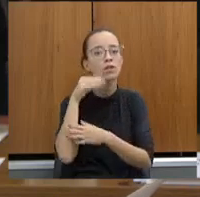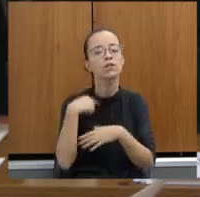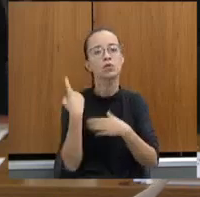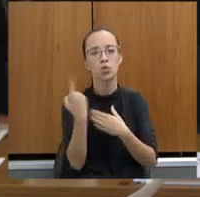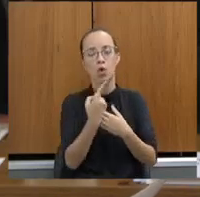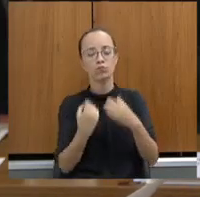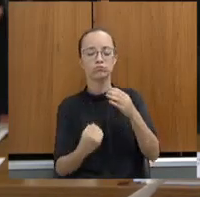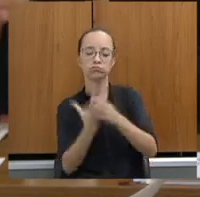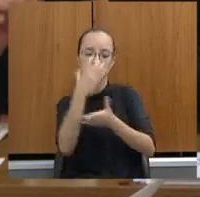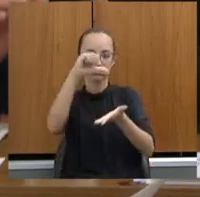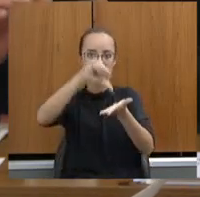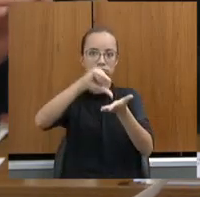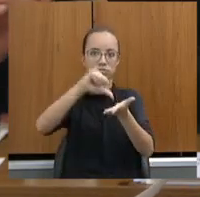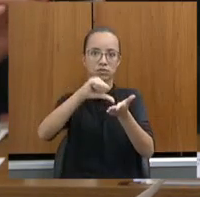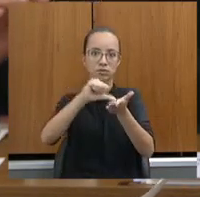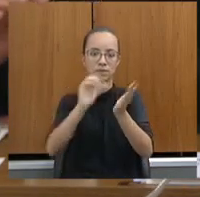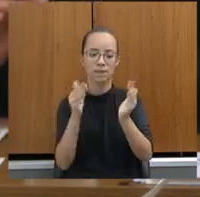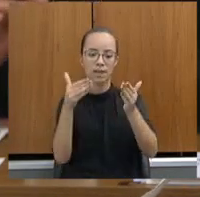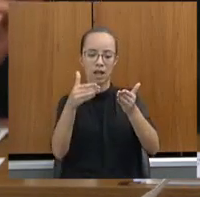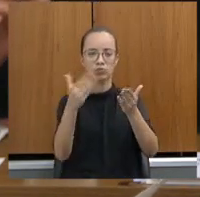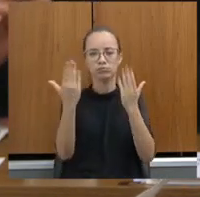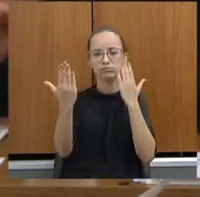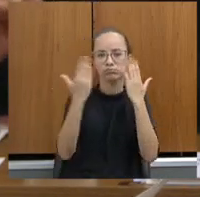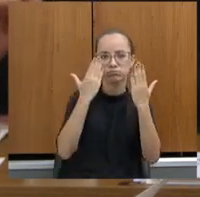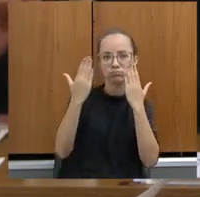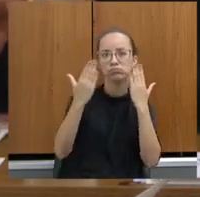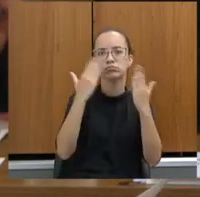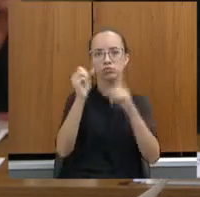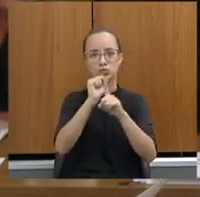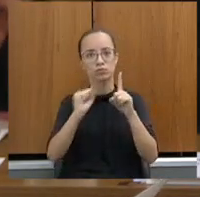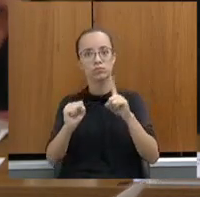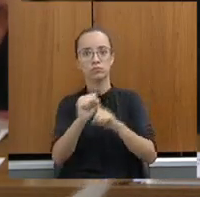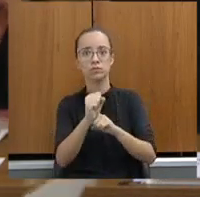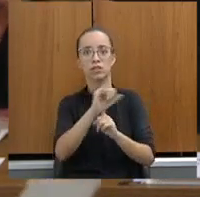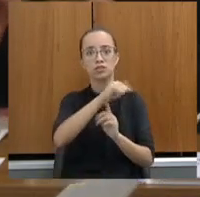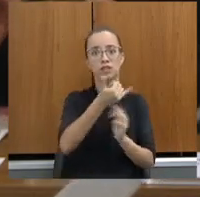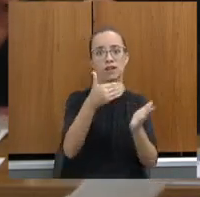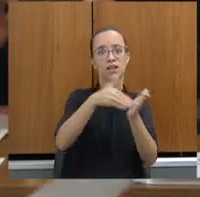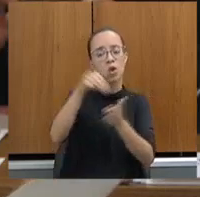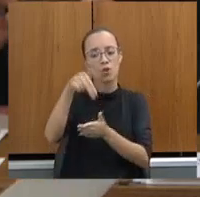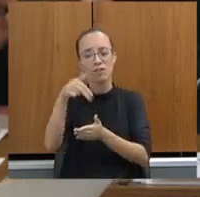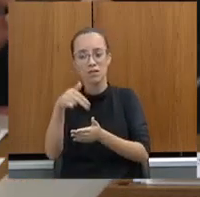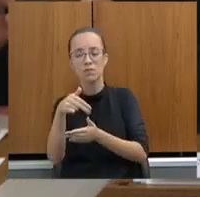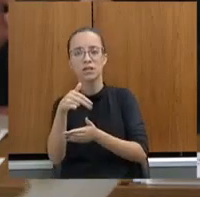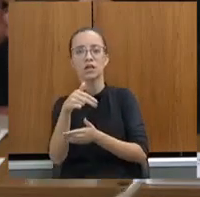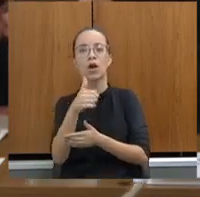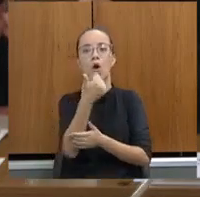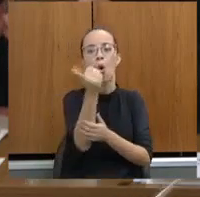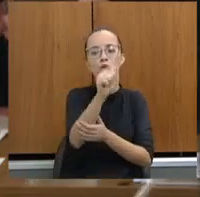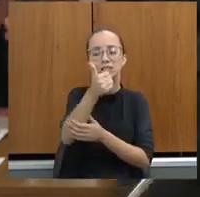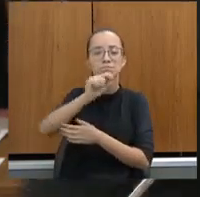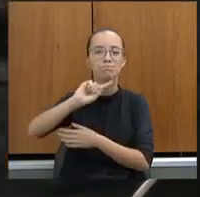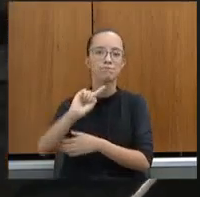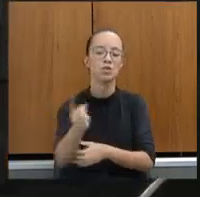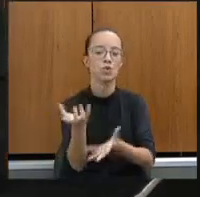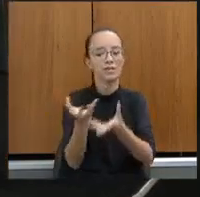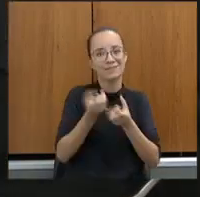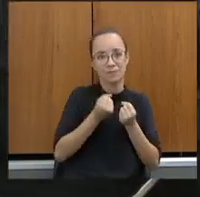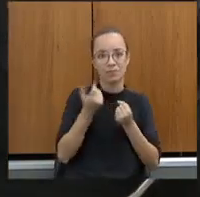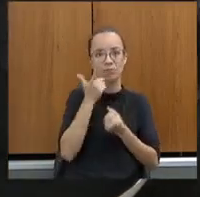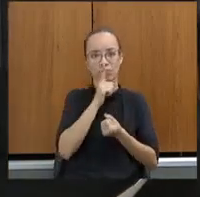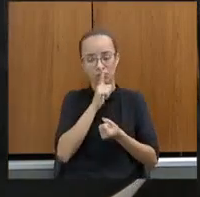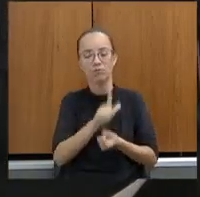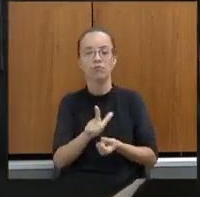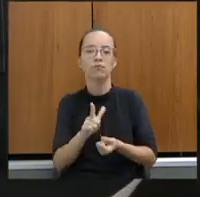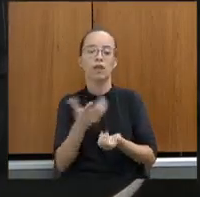Atenção Biopsicossocial. E só em Belo Horizonte, de janeiro a novembro, foram em torno de 11 mil atendimentos. Em Monte Claros, que também